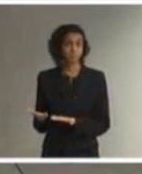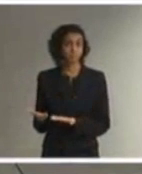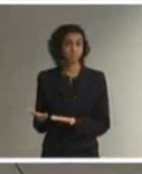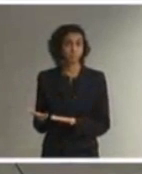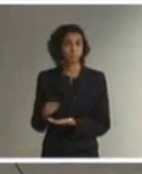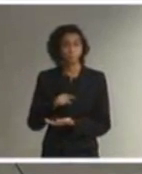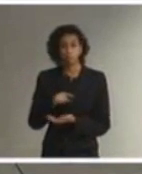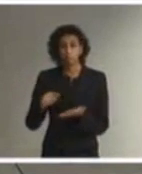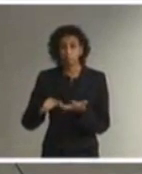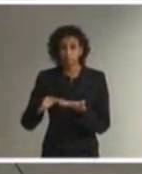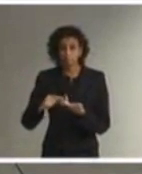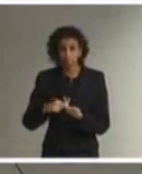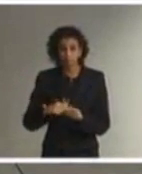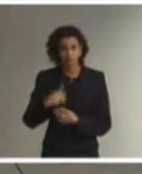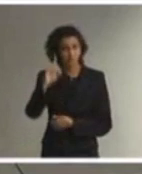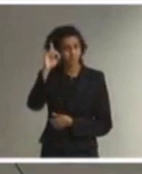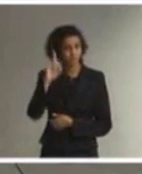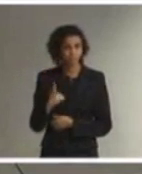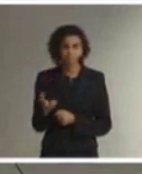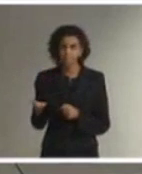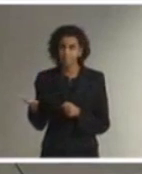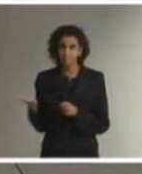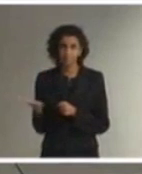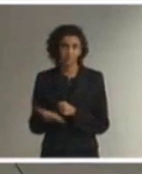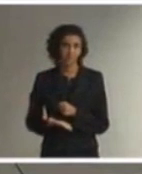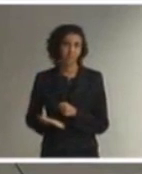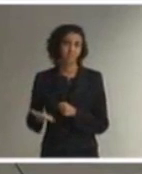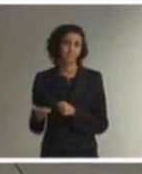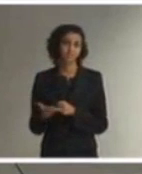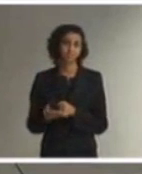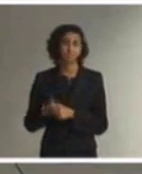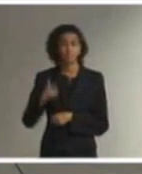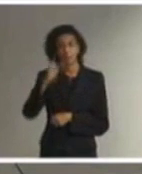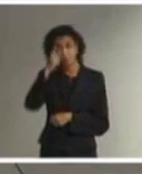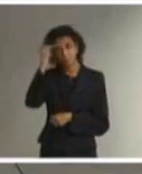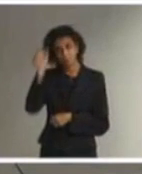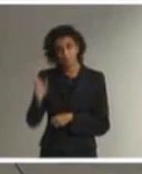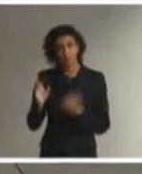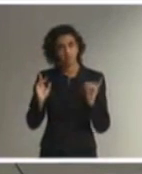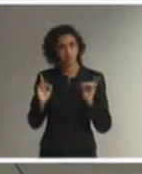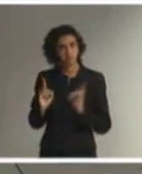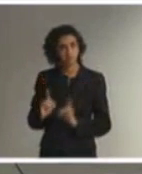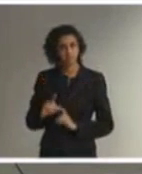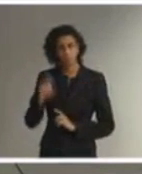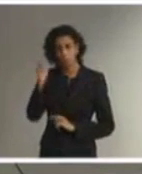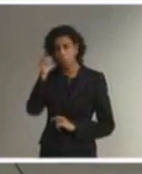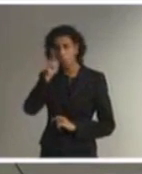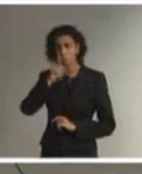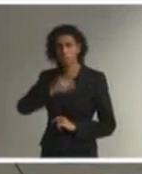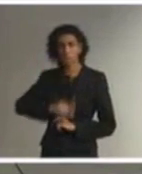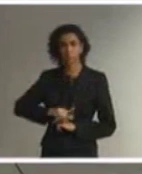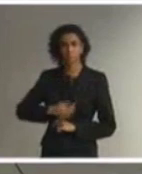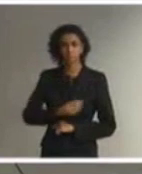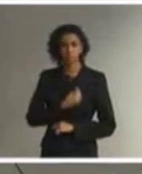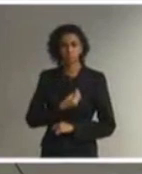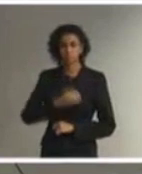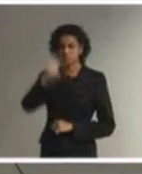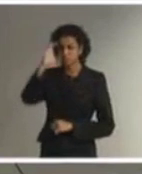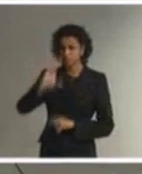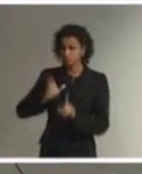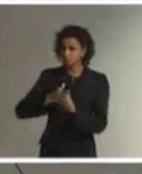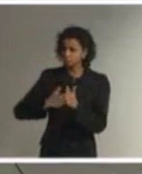direitos fundamentais para que a pessoa com deficiência exerça com plenitude a sua cidadania.